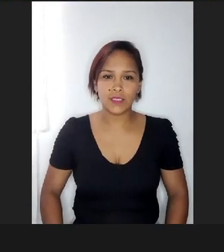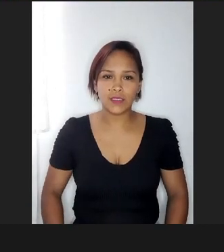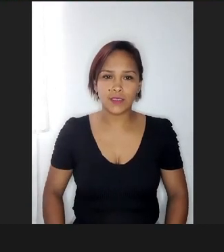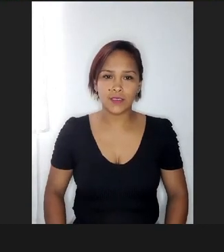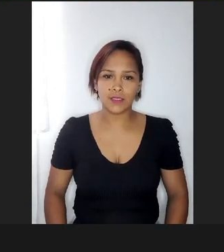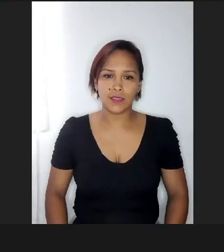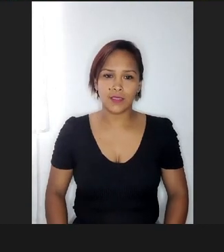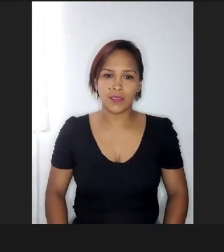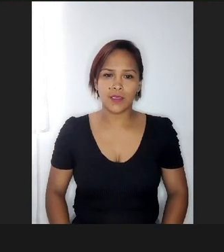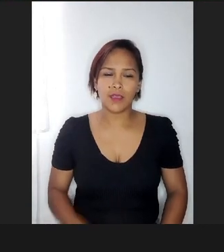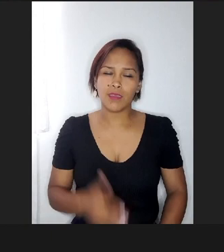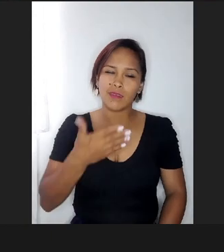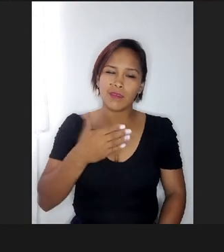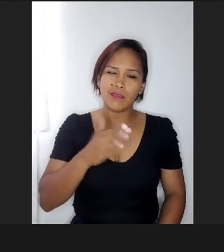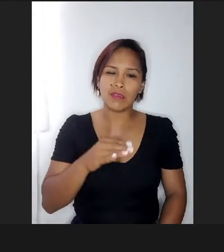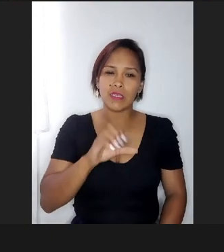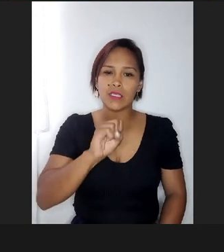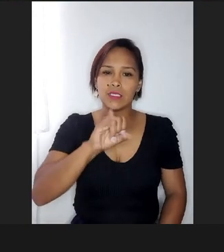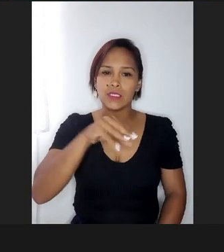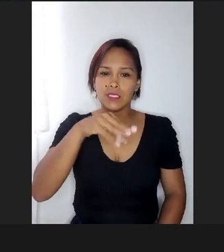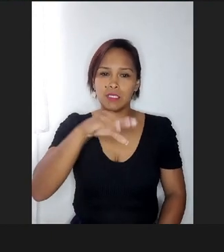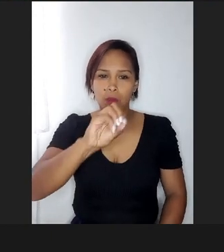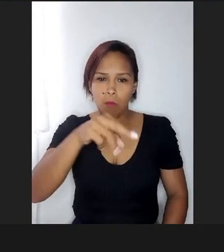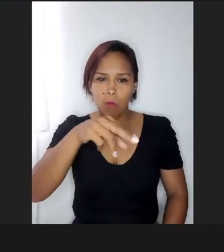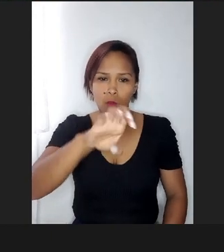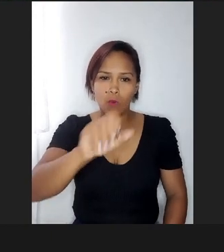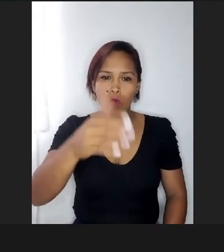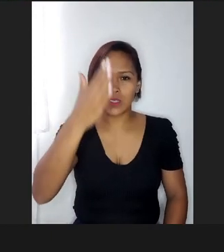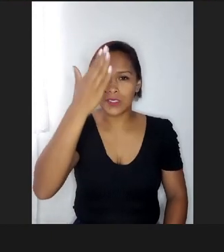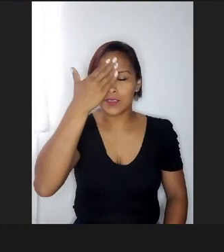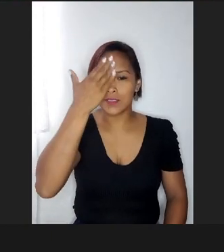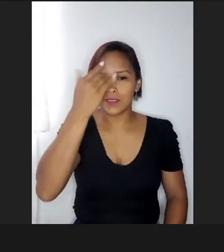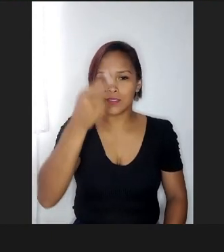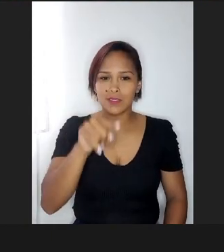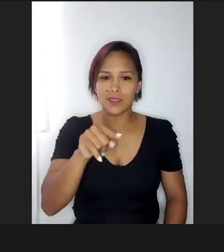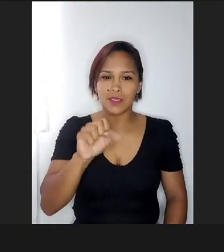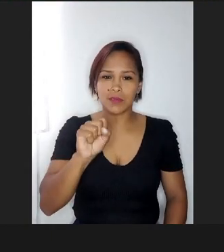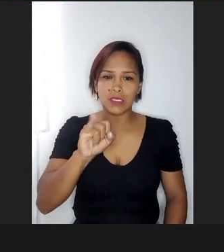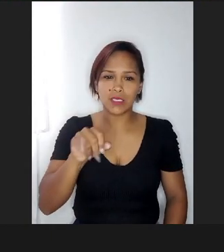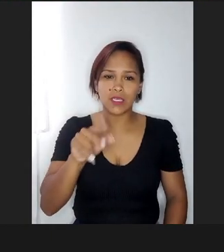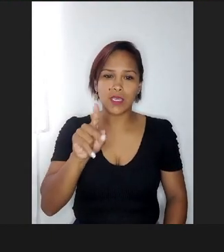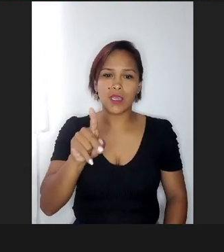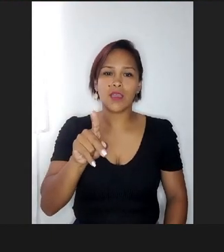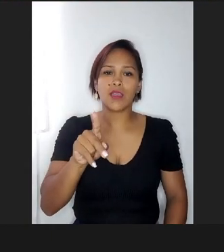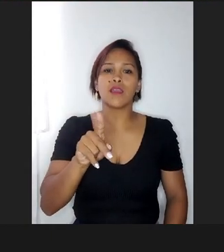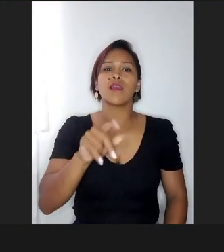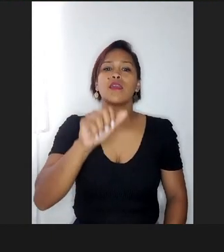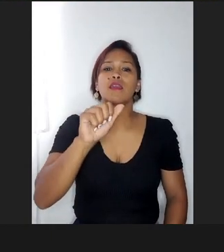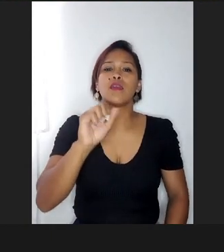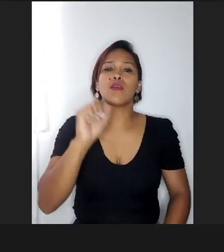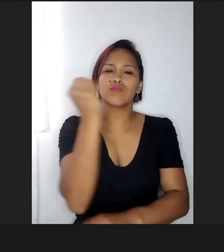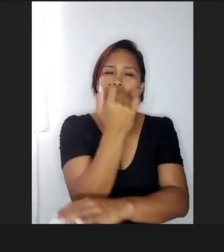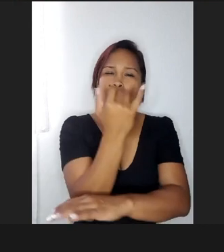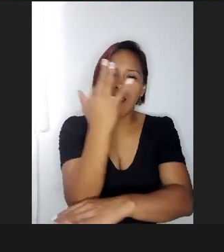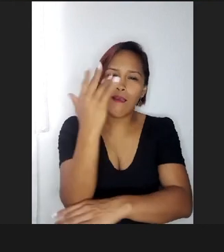talvez a Simone Piero também saiba, é o da árvore, é,